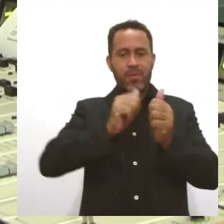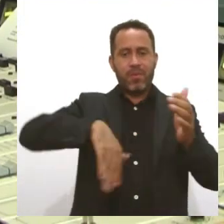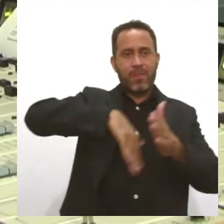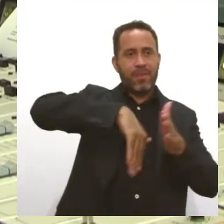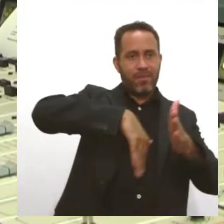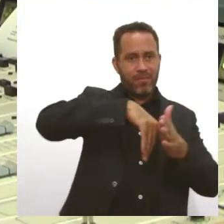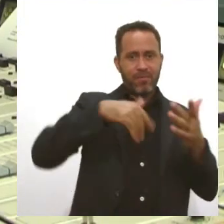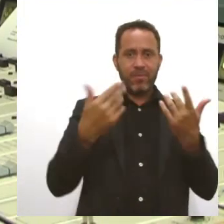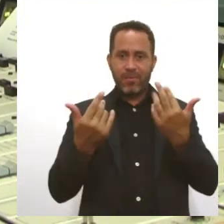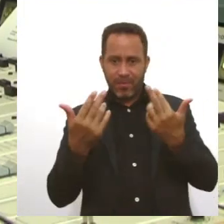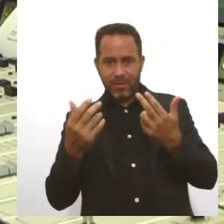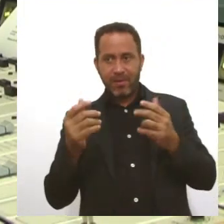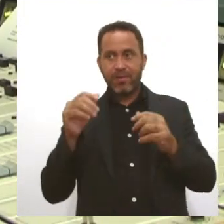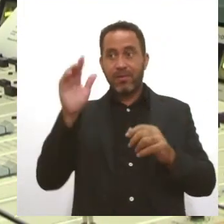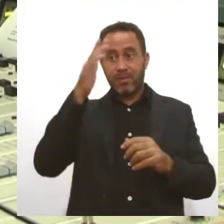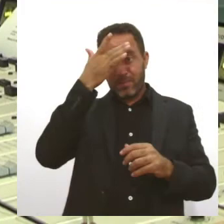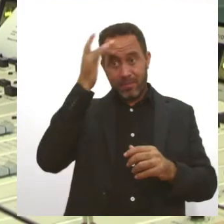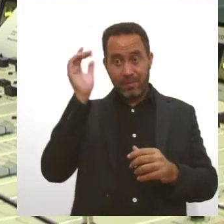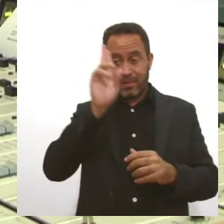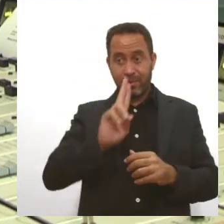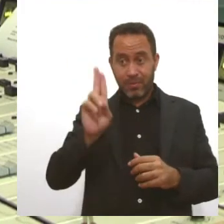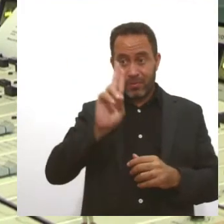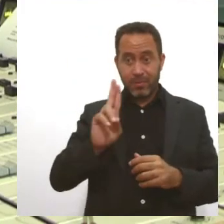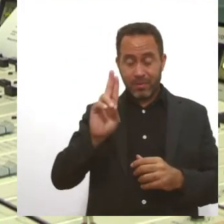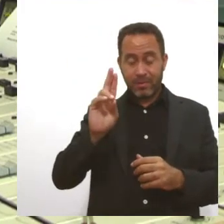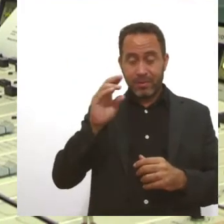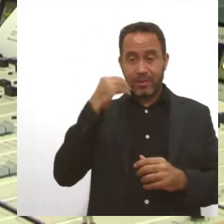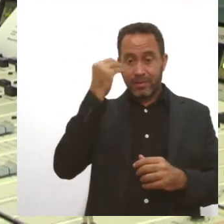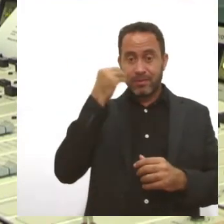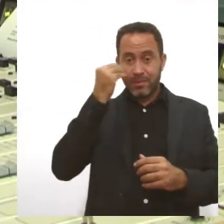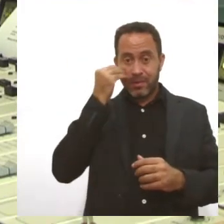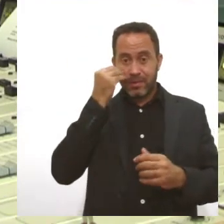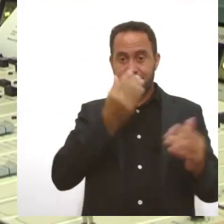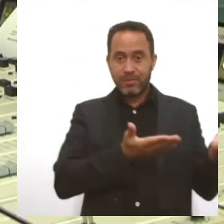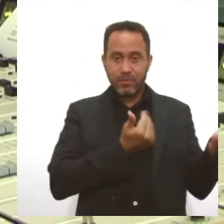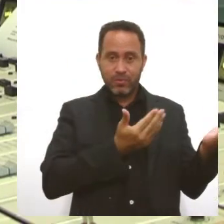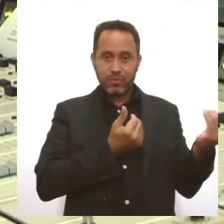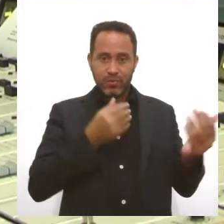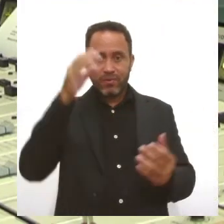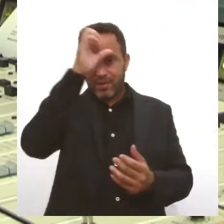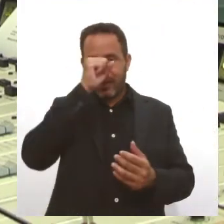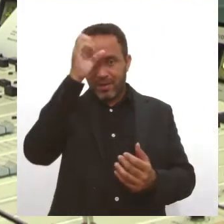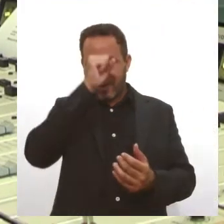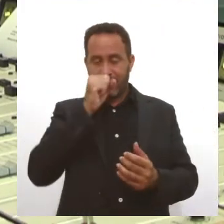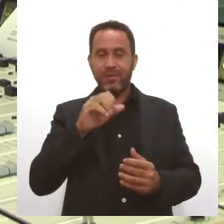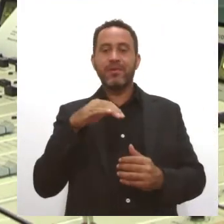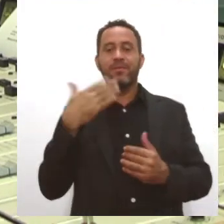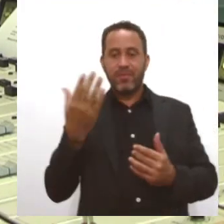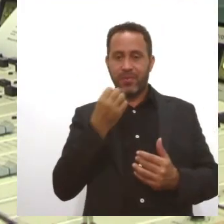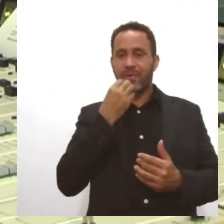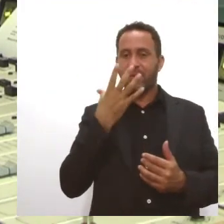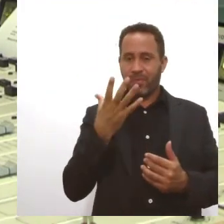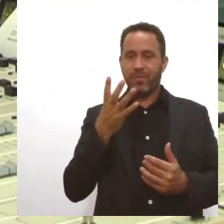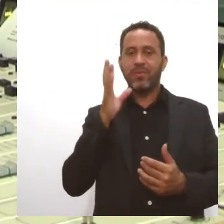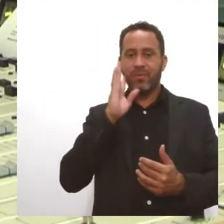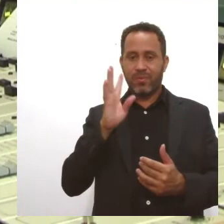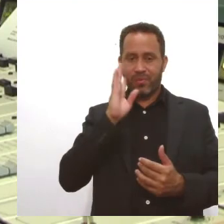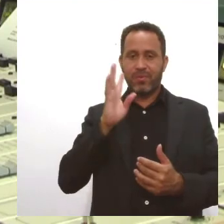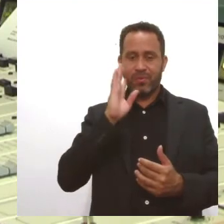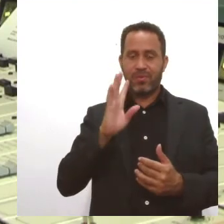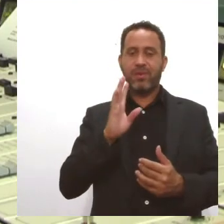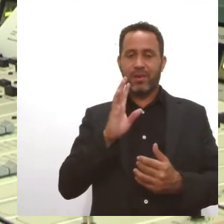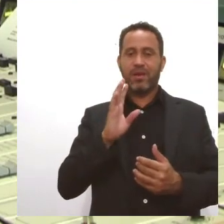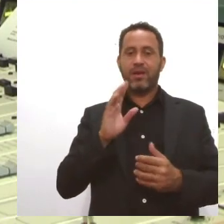e experientes, mesclando com jovens que estão com sede de aprender. Então é muito recompensador,